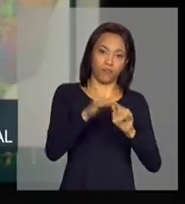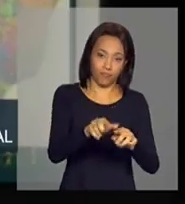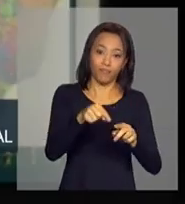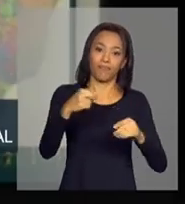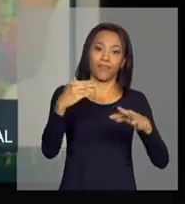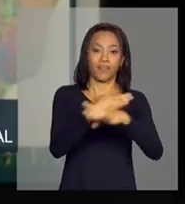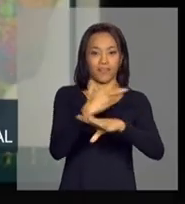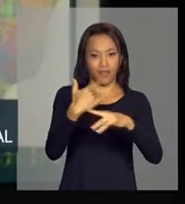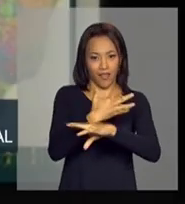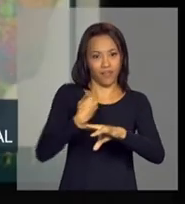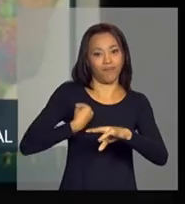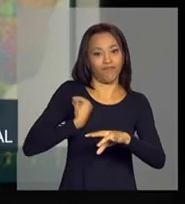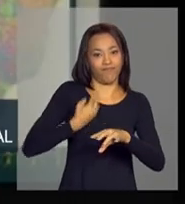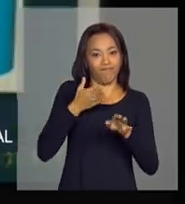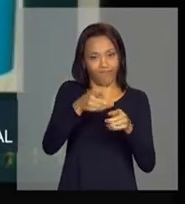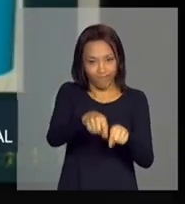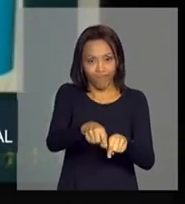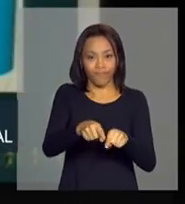também territorial.